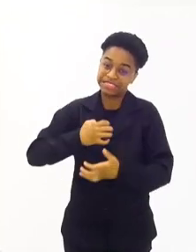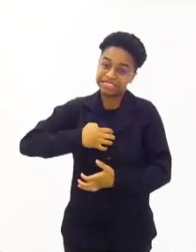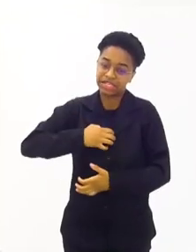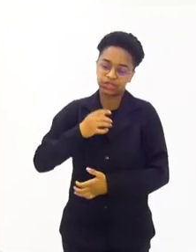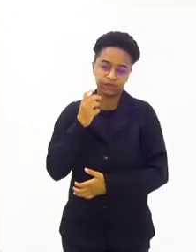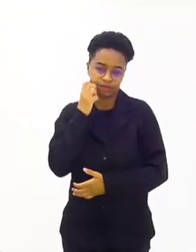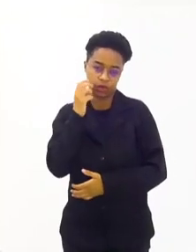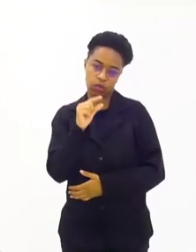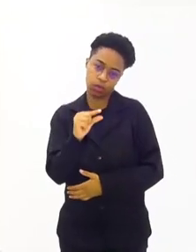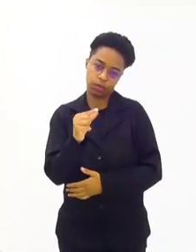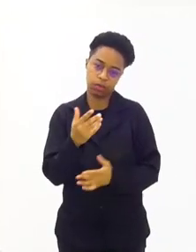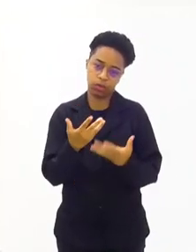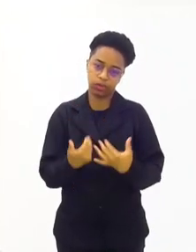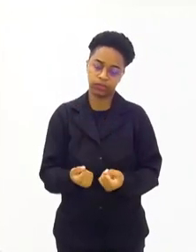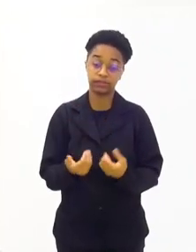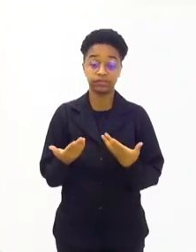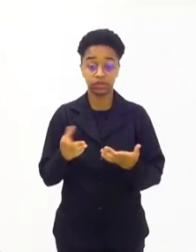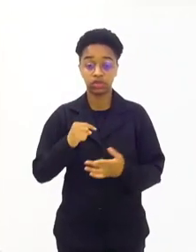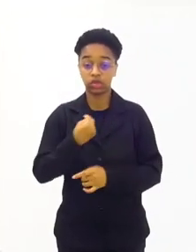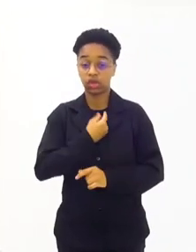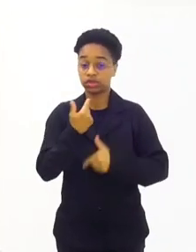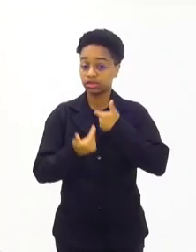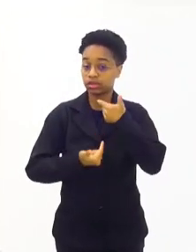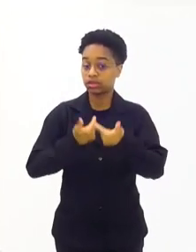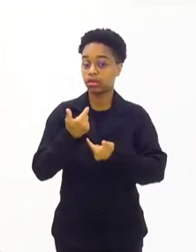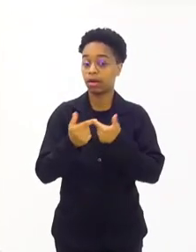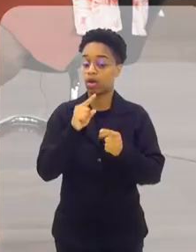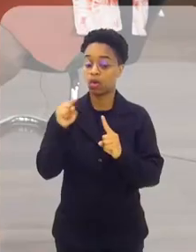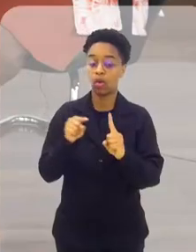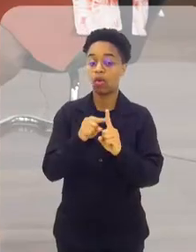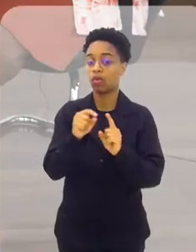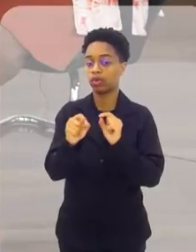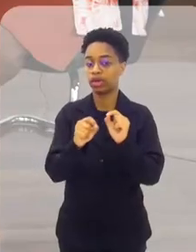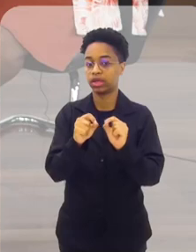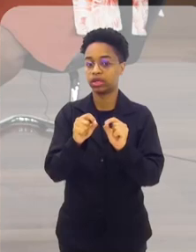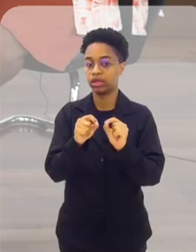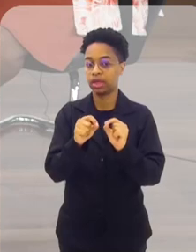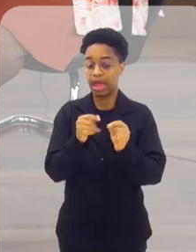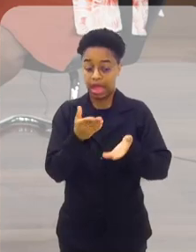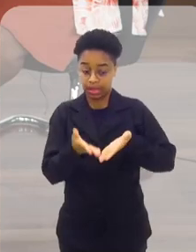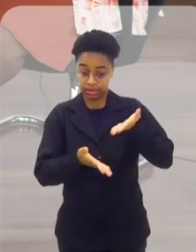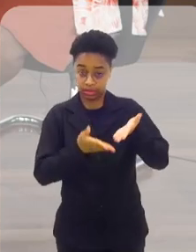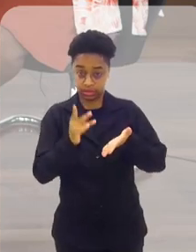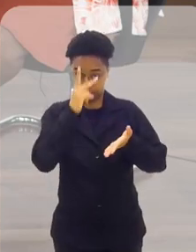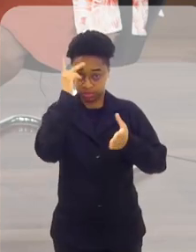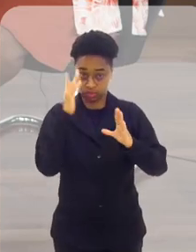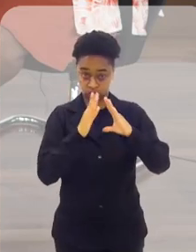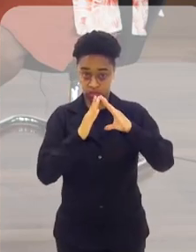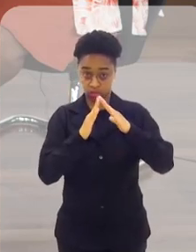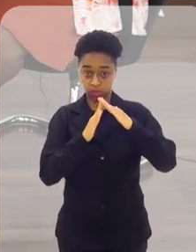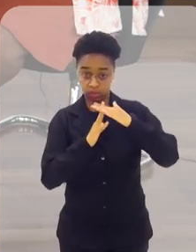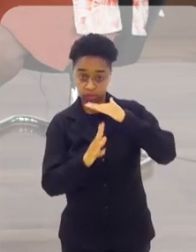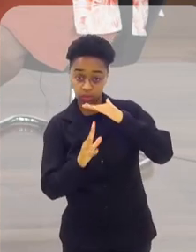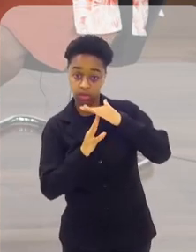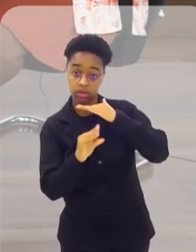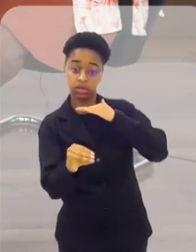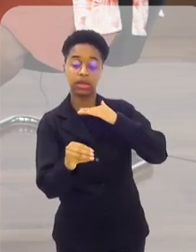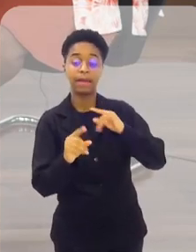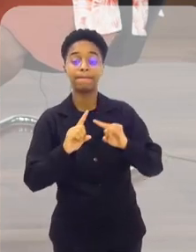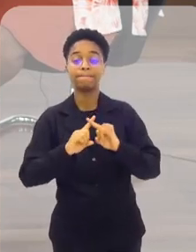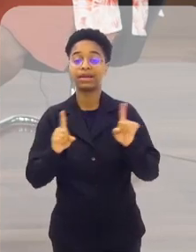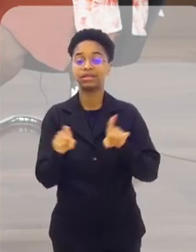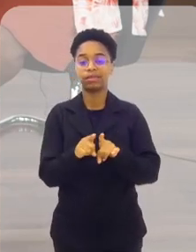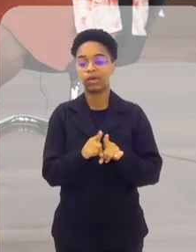dificuldade. Então, o trabalho hoje da Cruz Vermelha consiste não só em atender os refugiados, mas qualquer